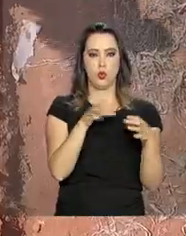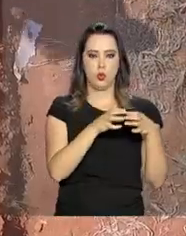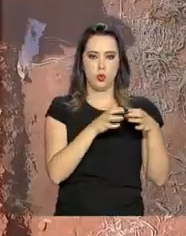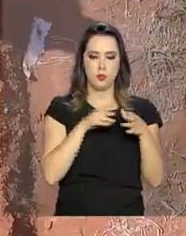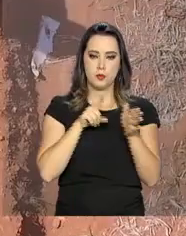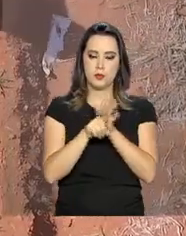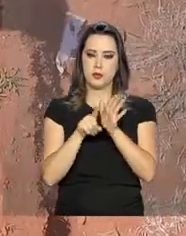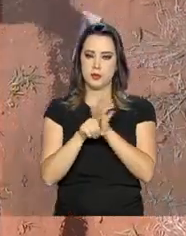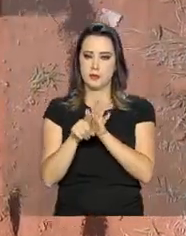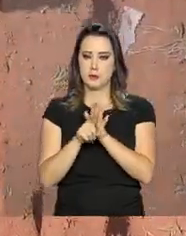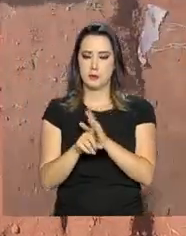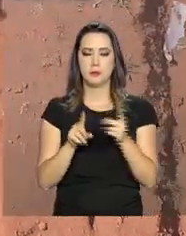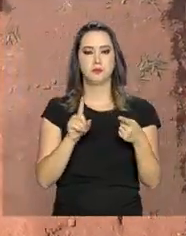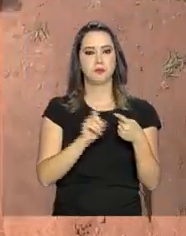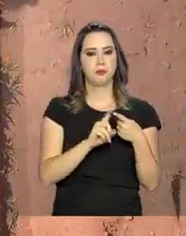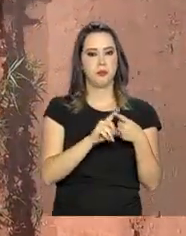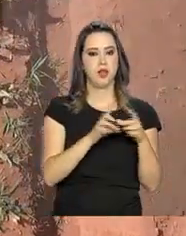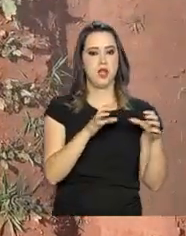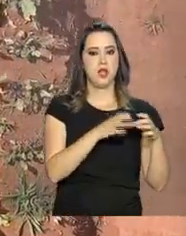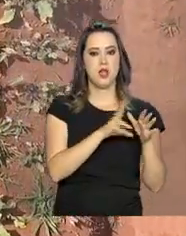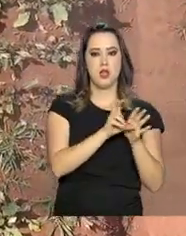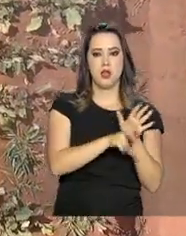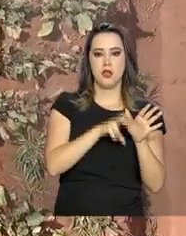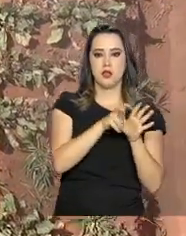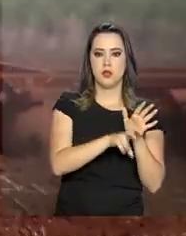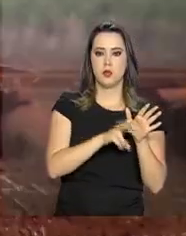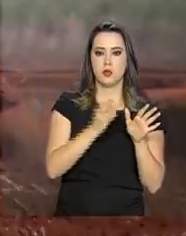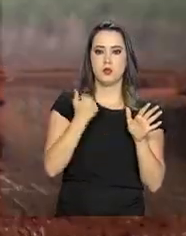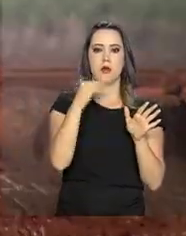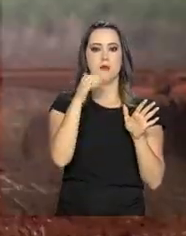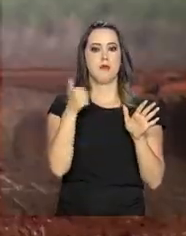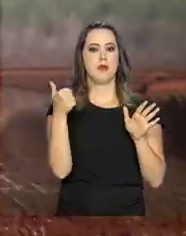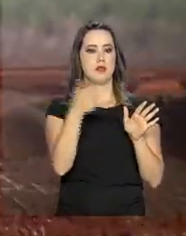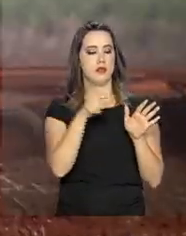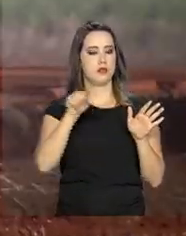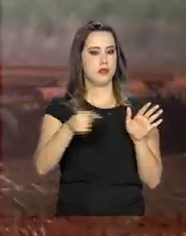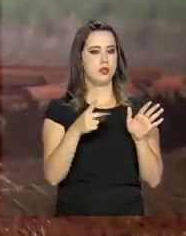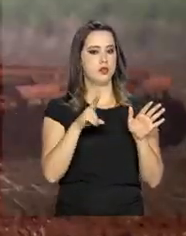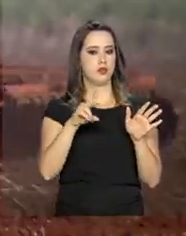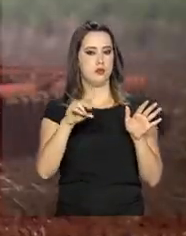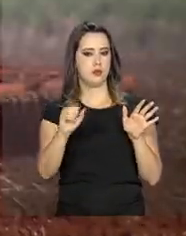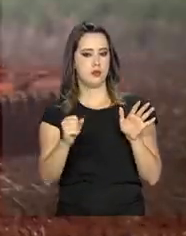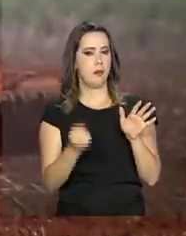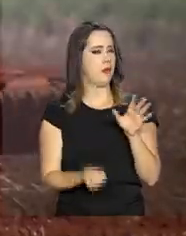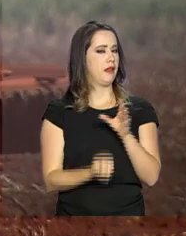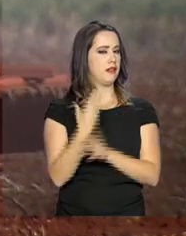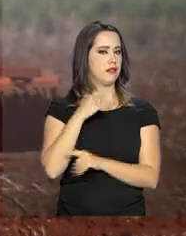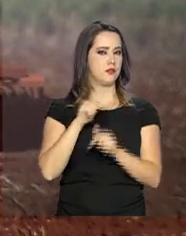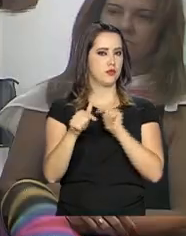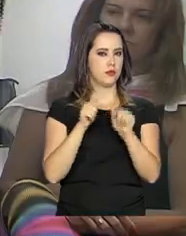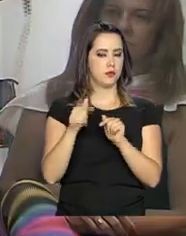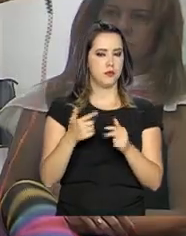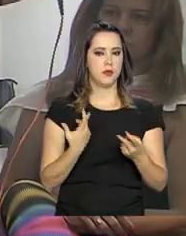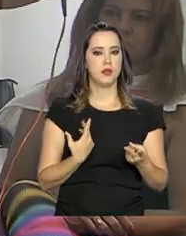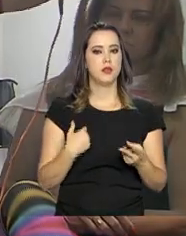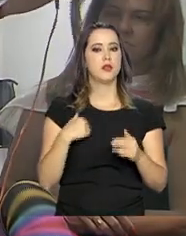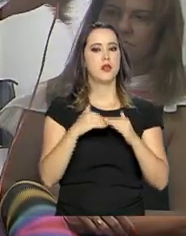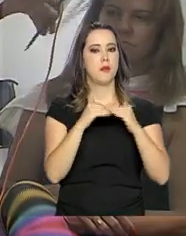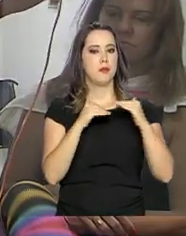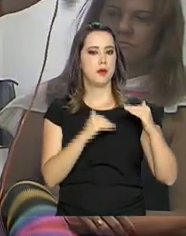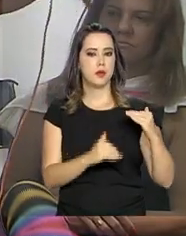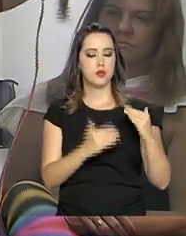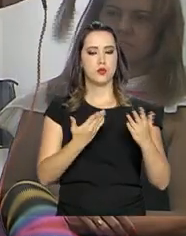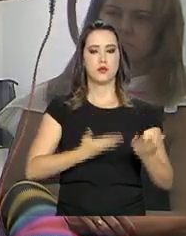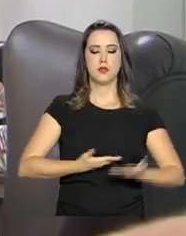A agricultura, com mais de 17 mil vagas, registrou o maior número de empregos criados, seguido do